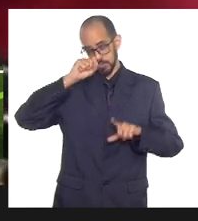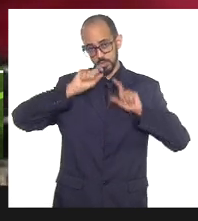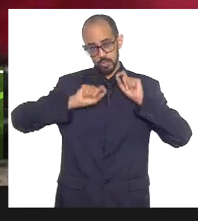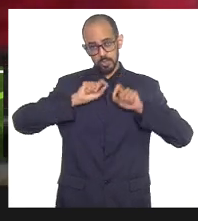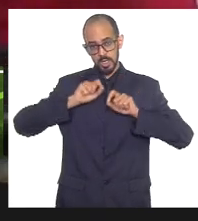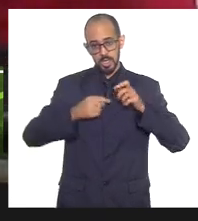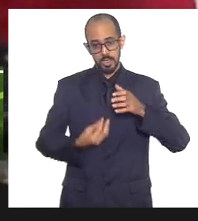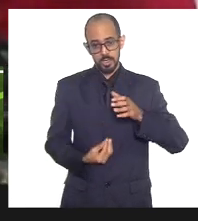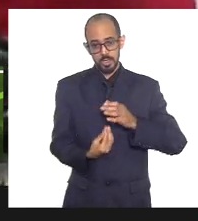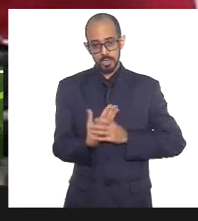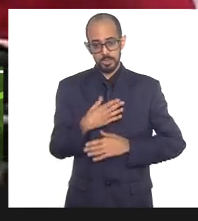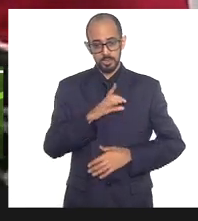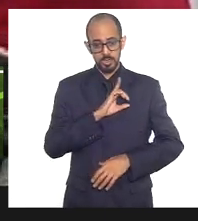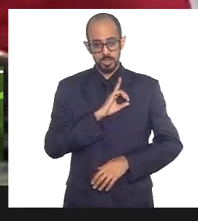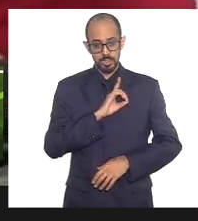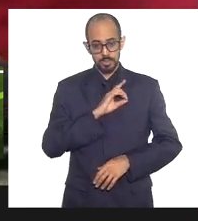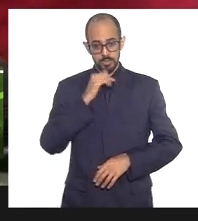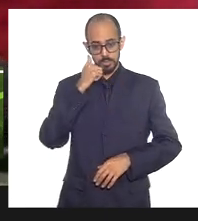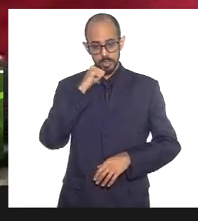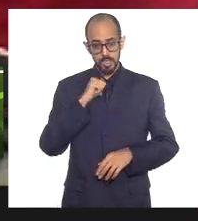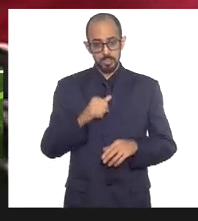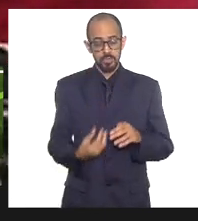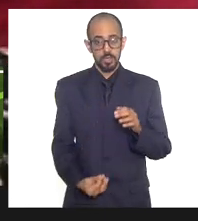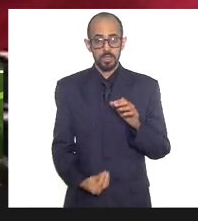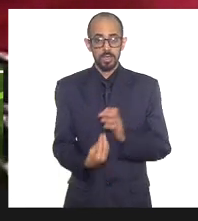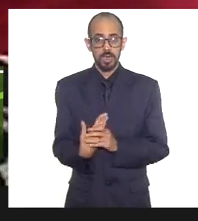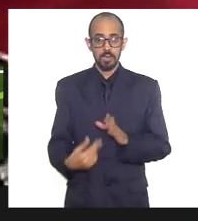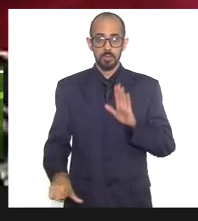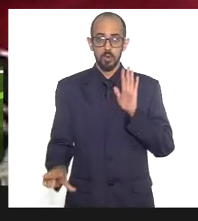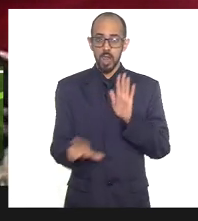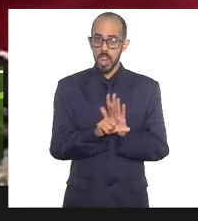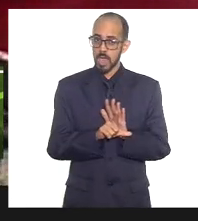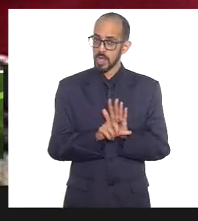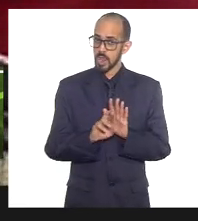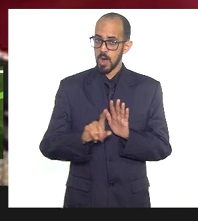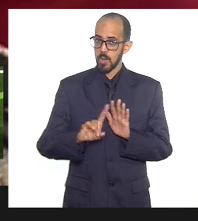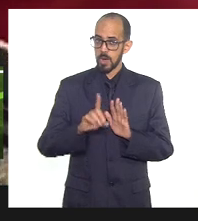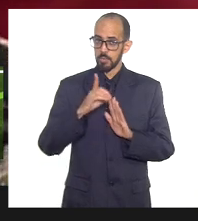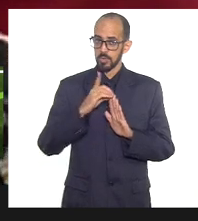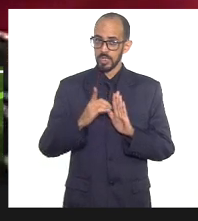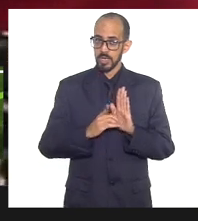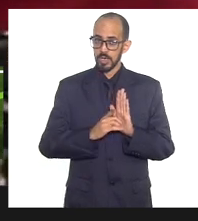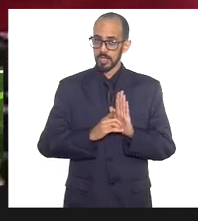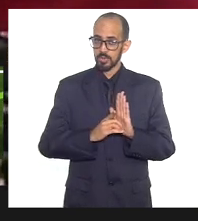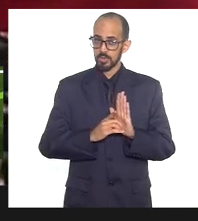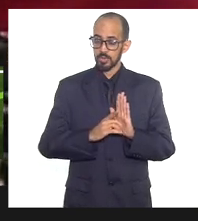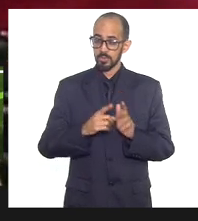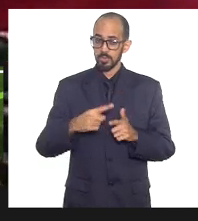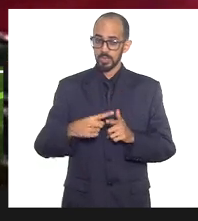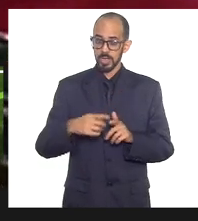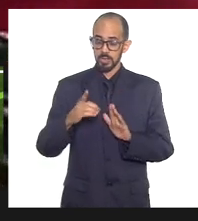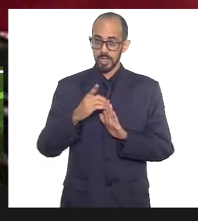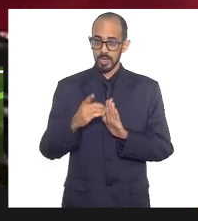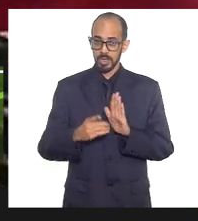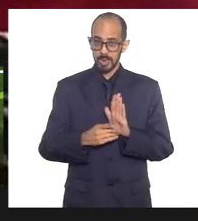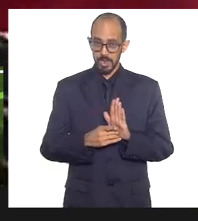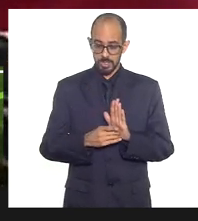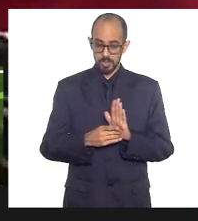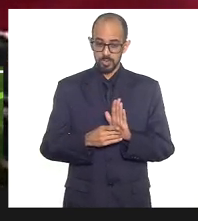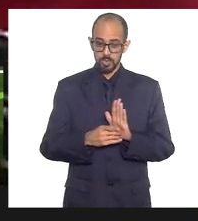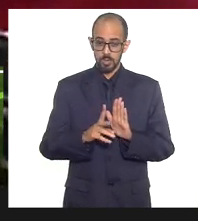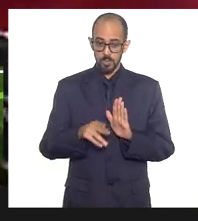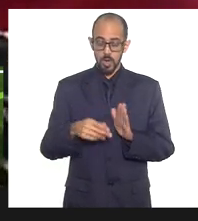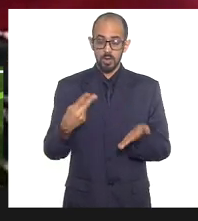delegacias de mulheres passou a ser feita através de lei e não através de decreto, porque o decreto como aconteceu com a delegacia de crimes